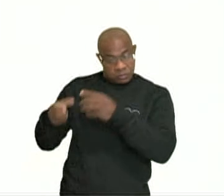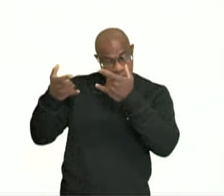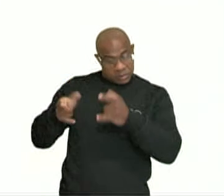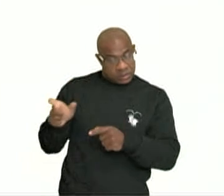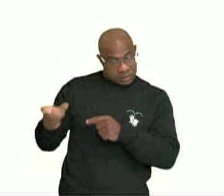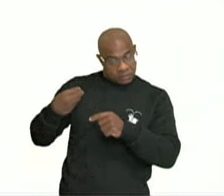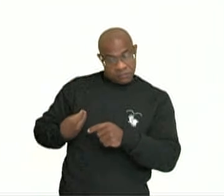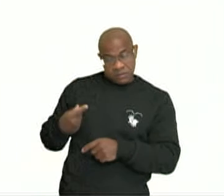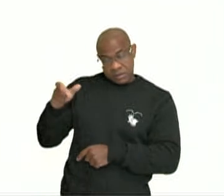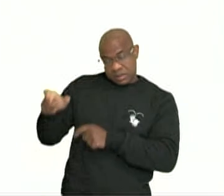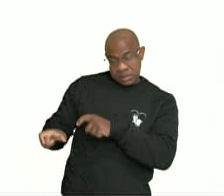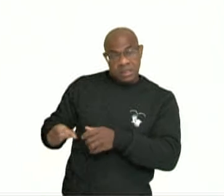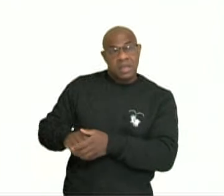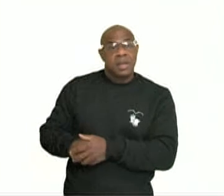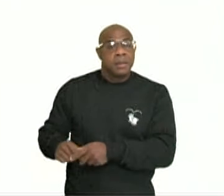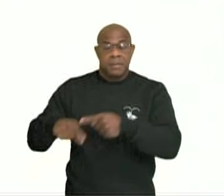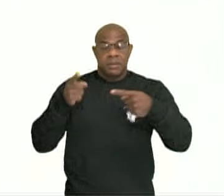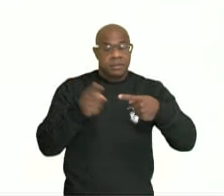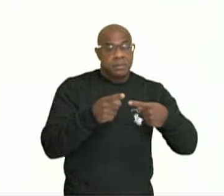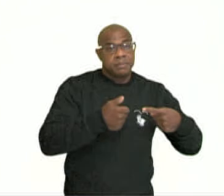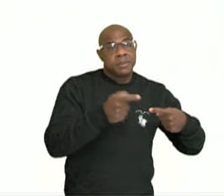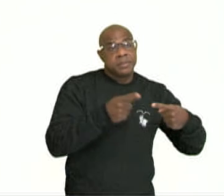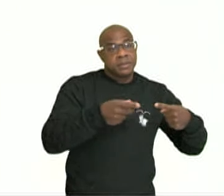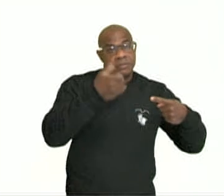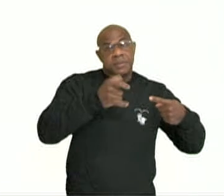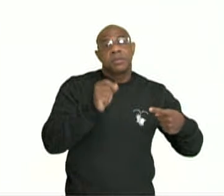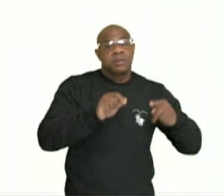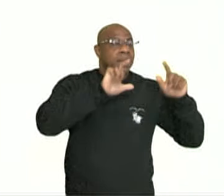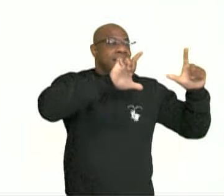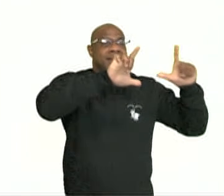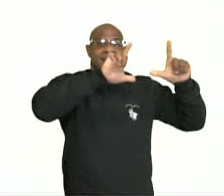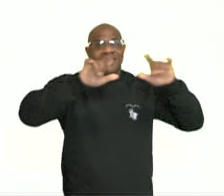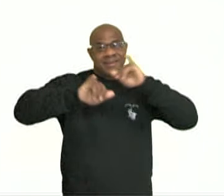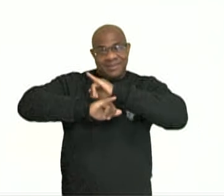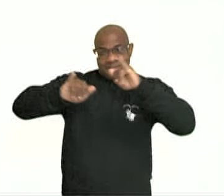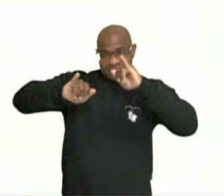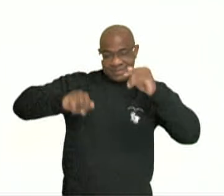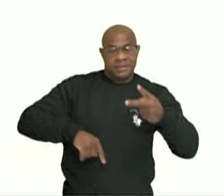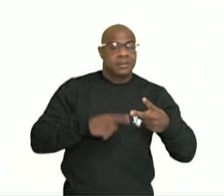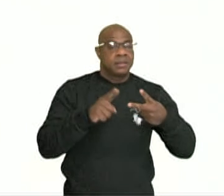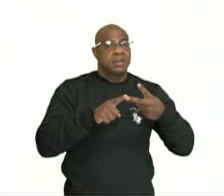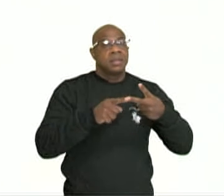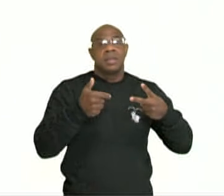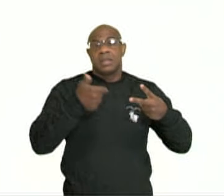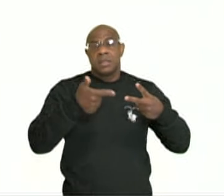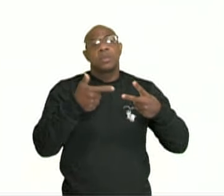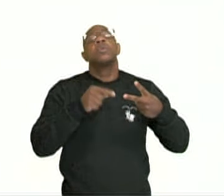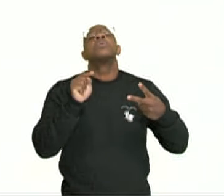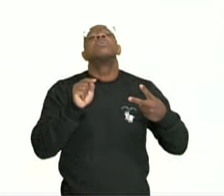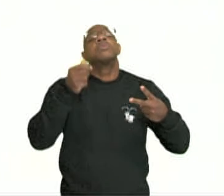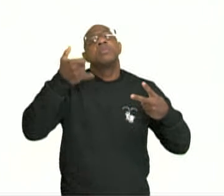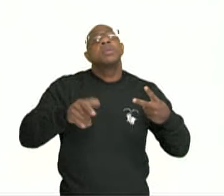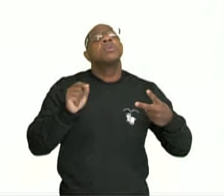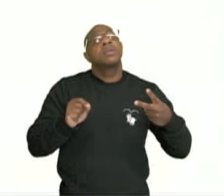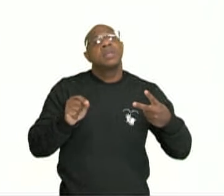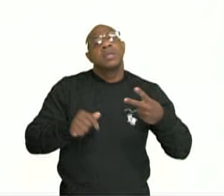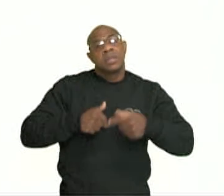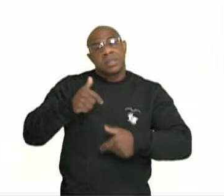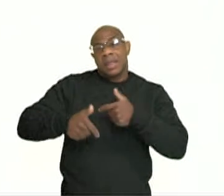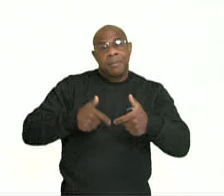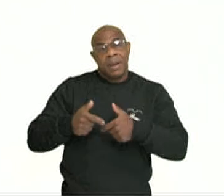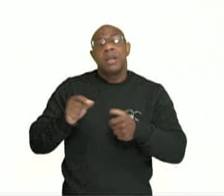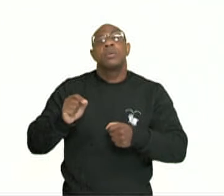mas a primeira fala do quê? quê? quê? Da exposição. E a segunda fala do quê? Das obras